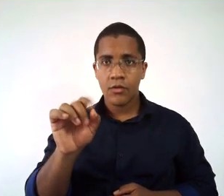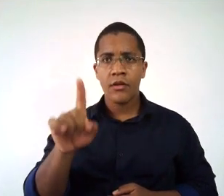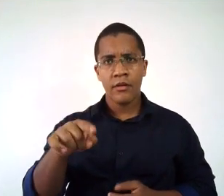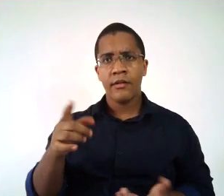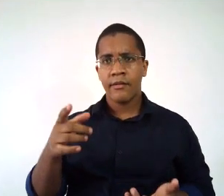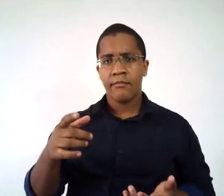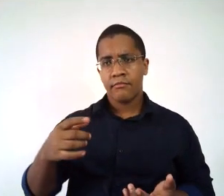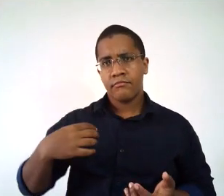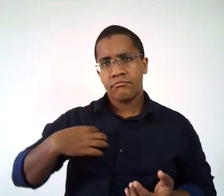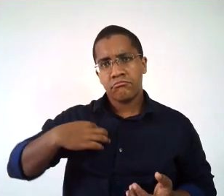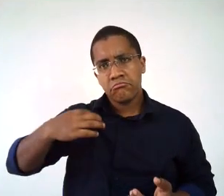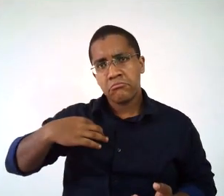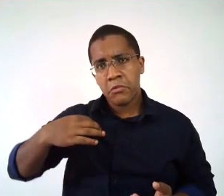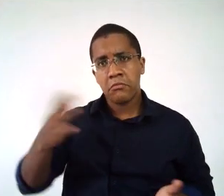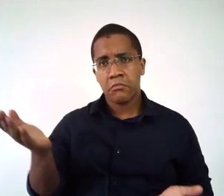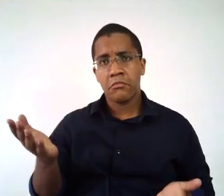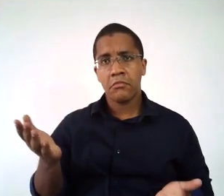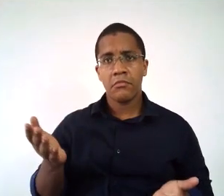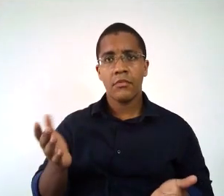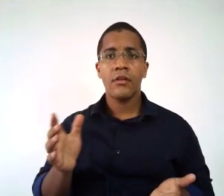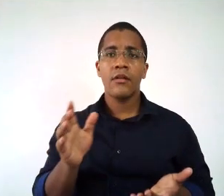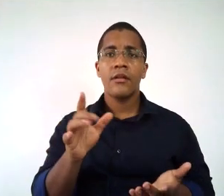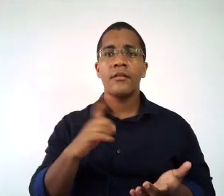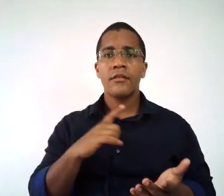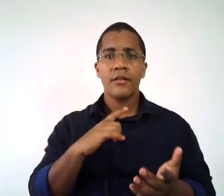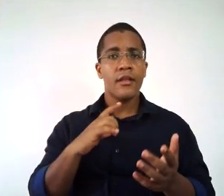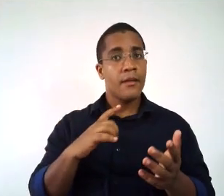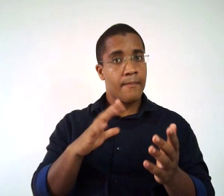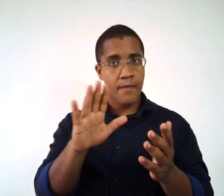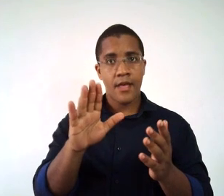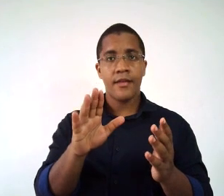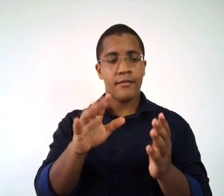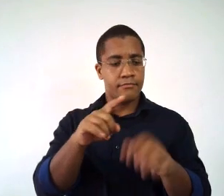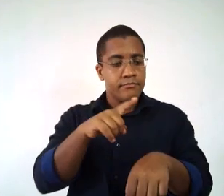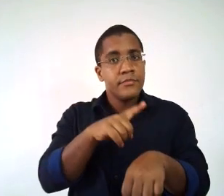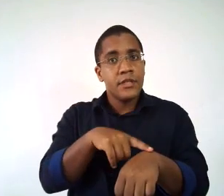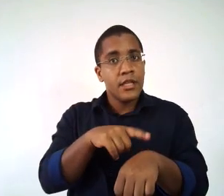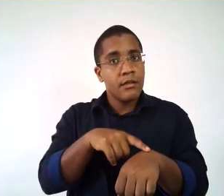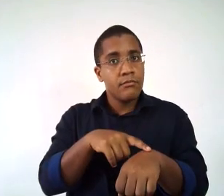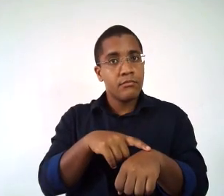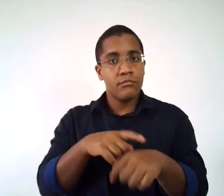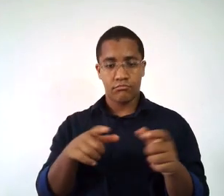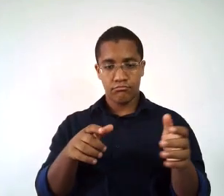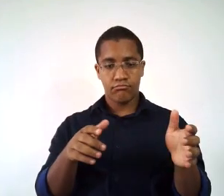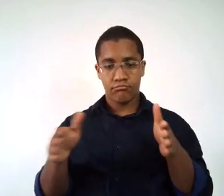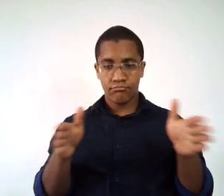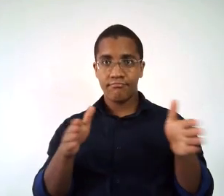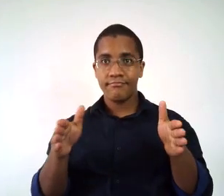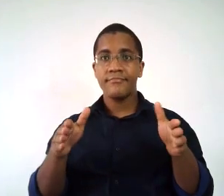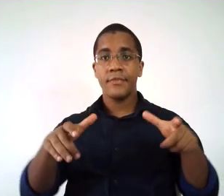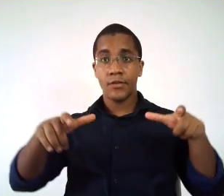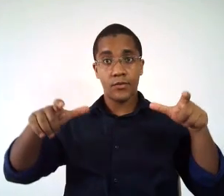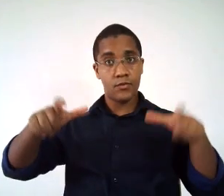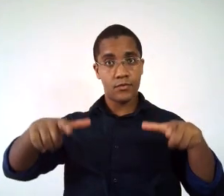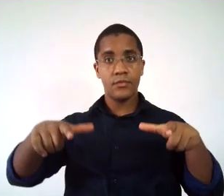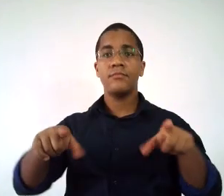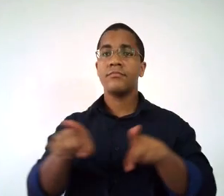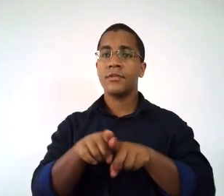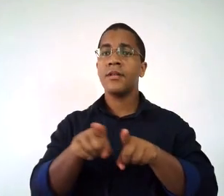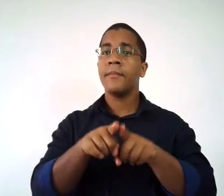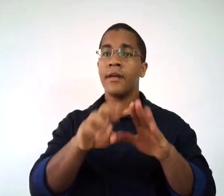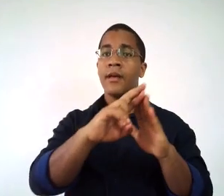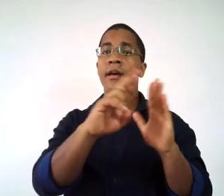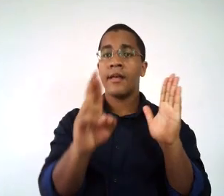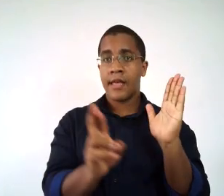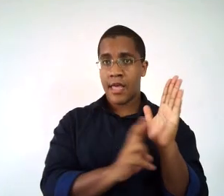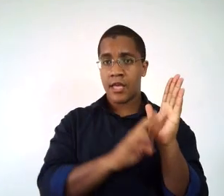voluntária exercida dentro de certos e determinados limites de tempo e espaço, seguindo regras